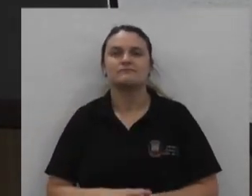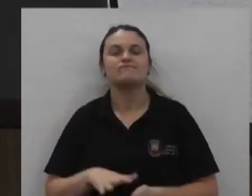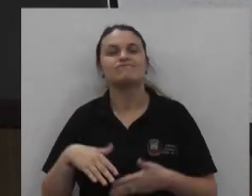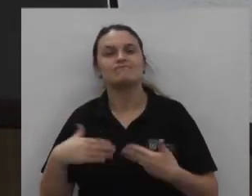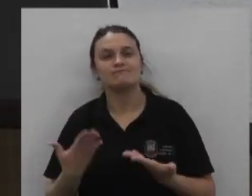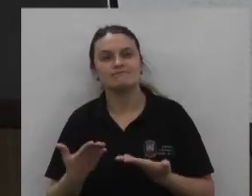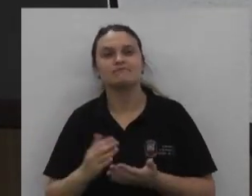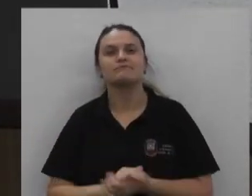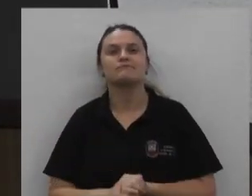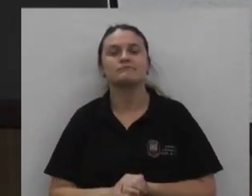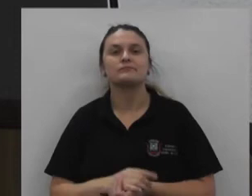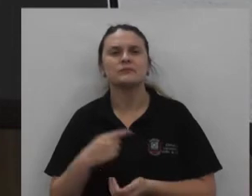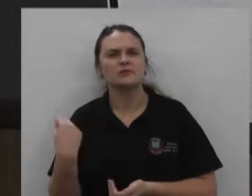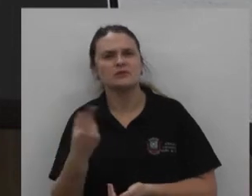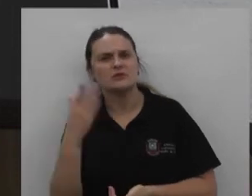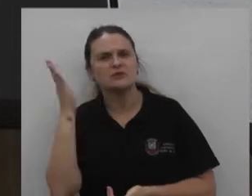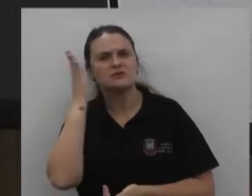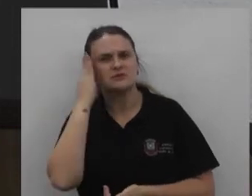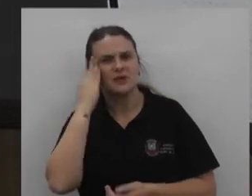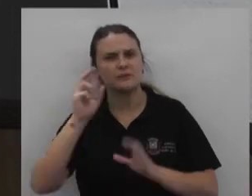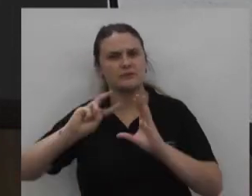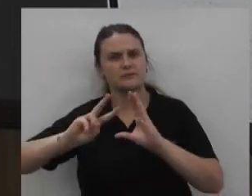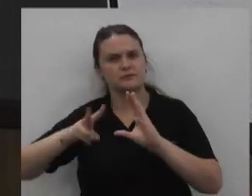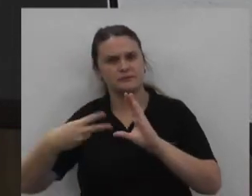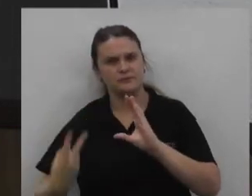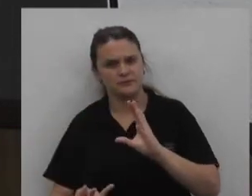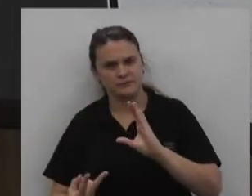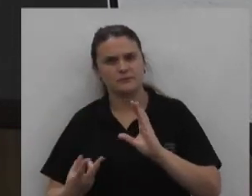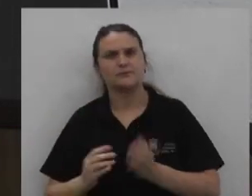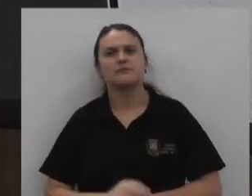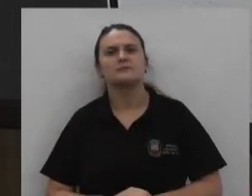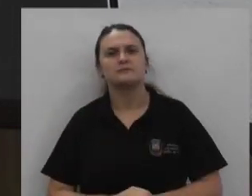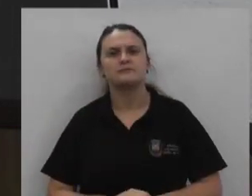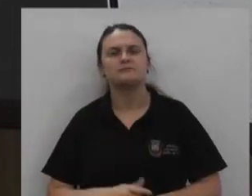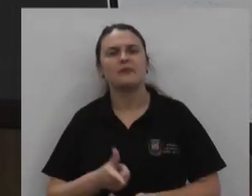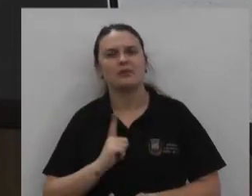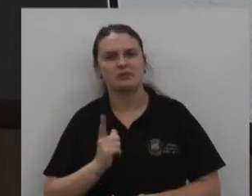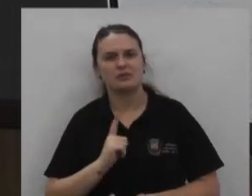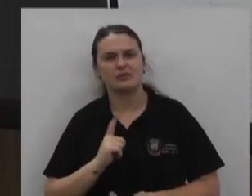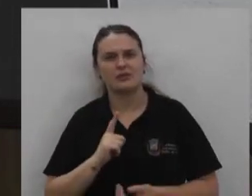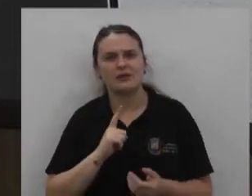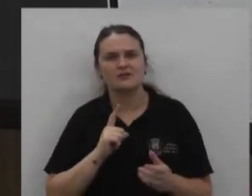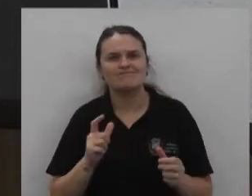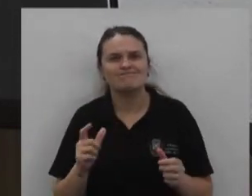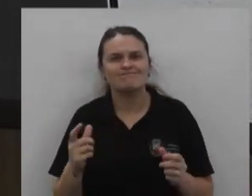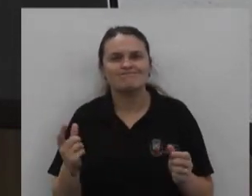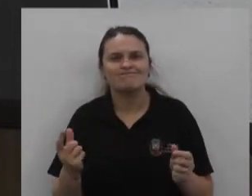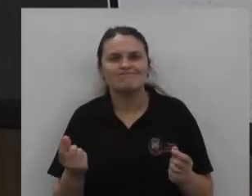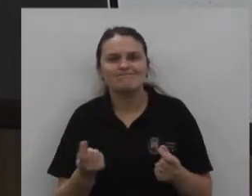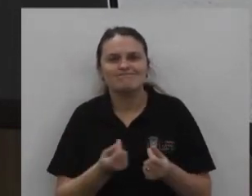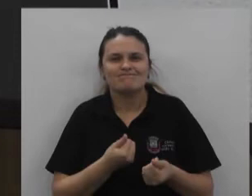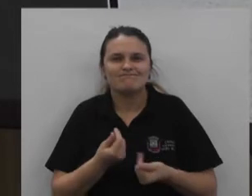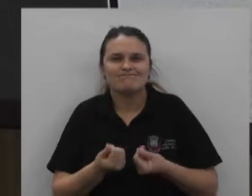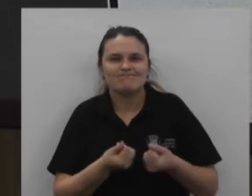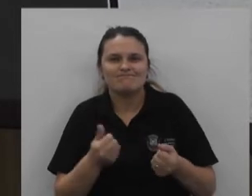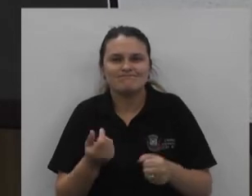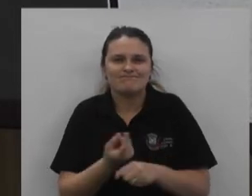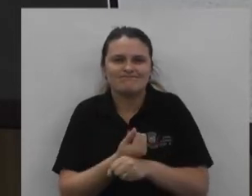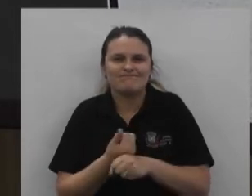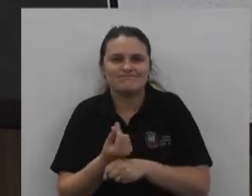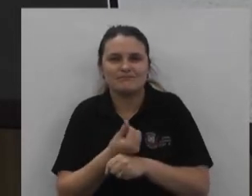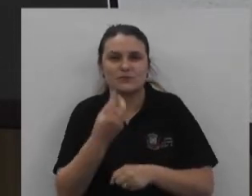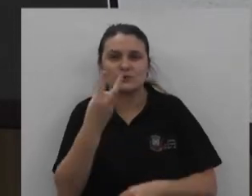Então é seguinte A gente sabe Que a Câmara De Vereadores Tem uma Economia De 2 milhões